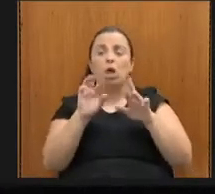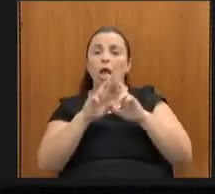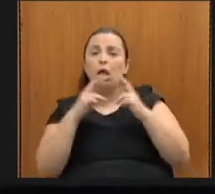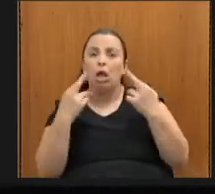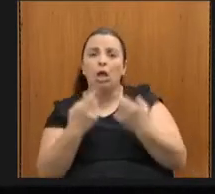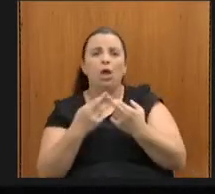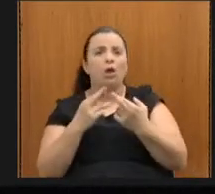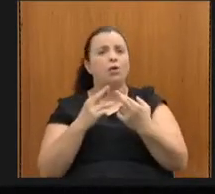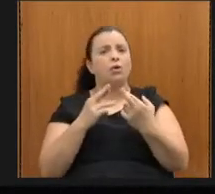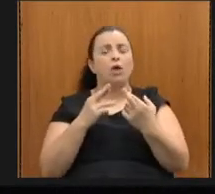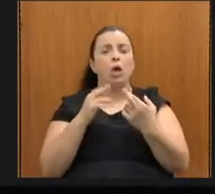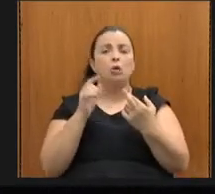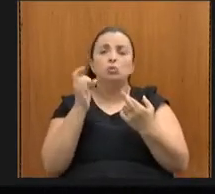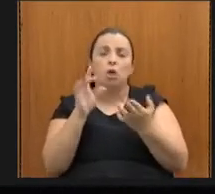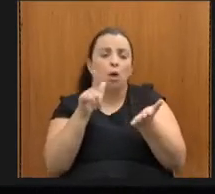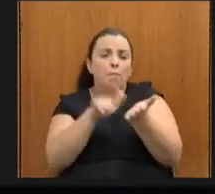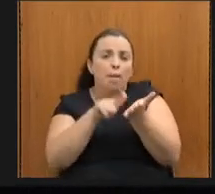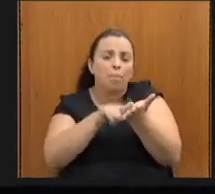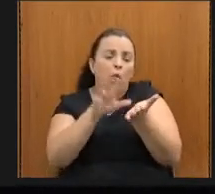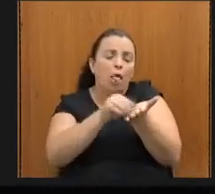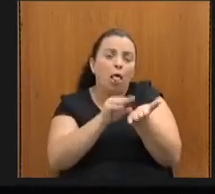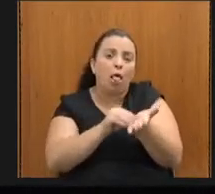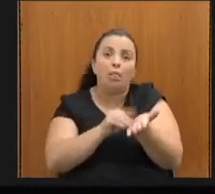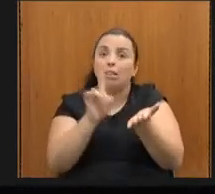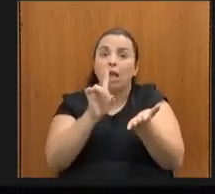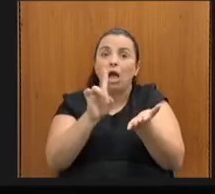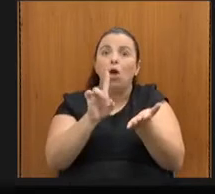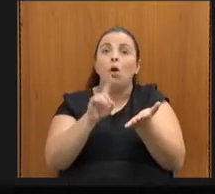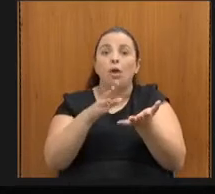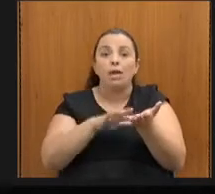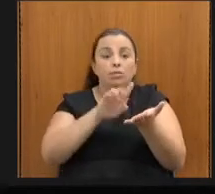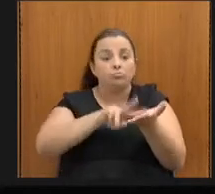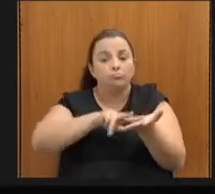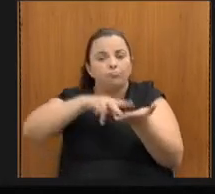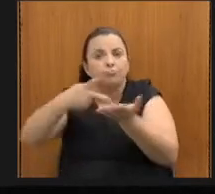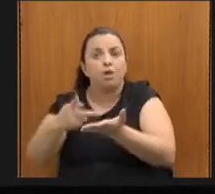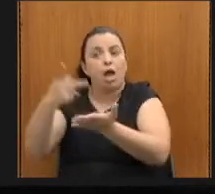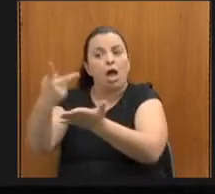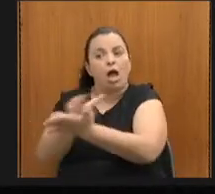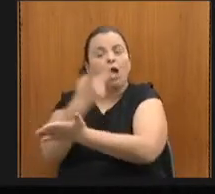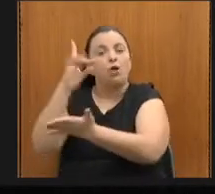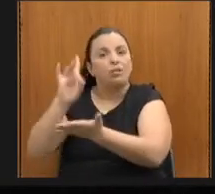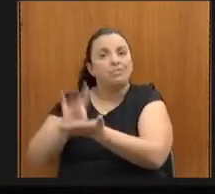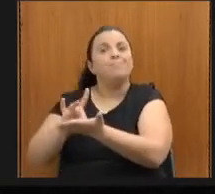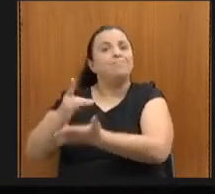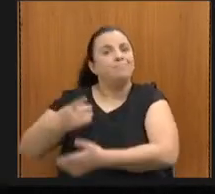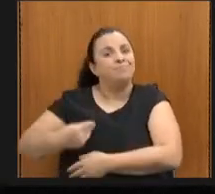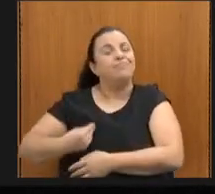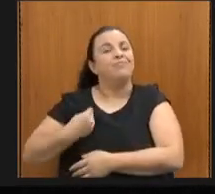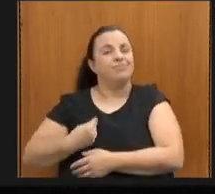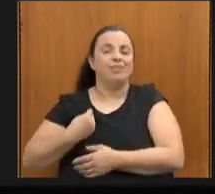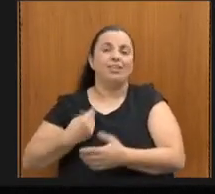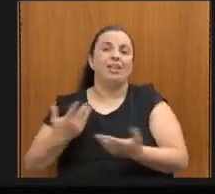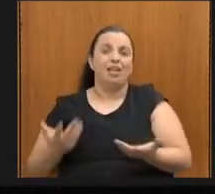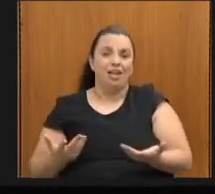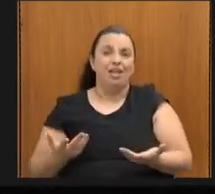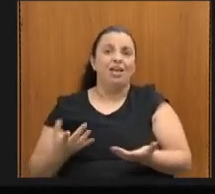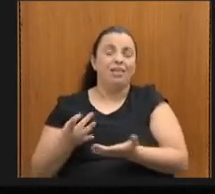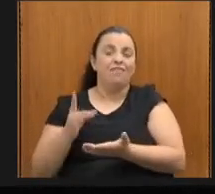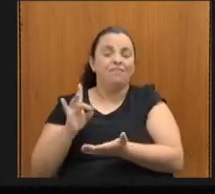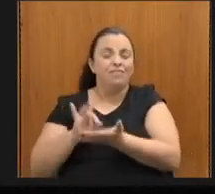deficiência elas precisam. Eu que tenho contato diretamente com elas no interior do estado, gente sabe